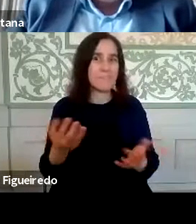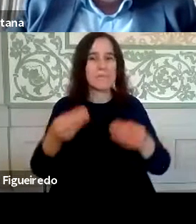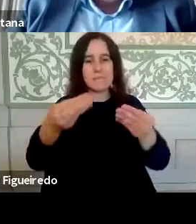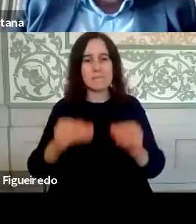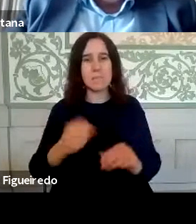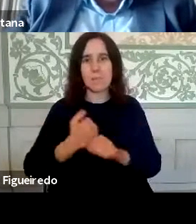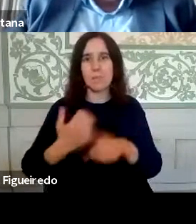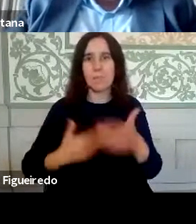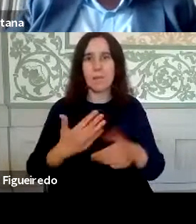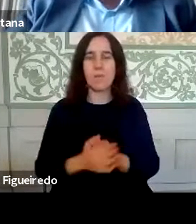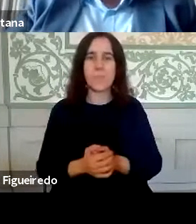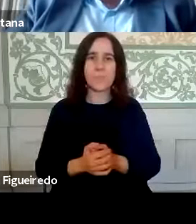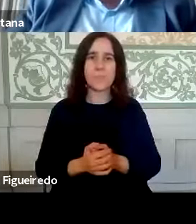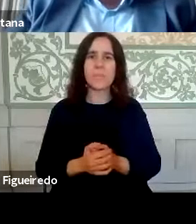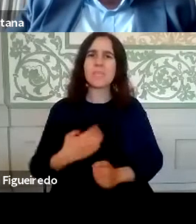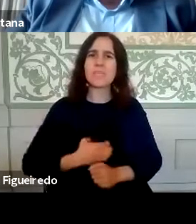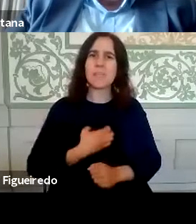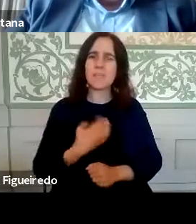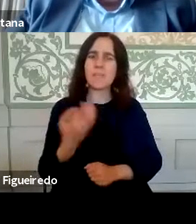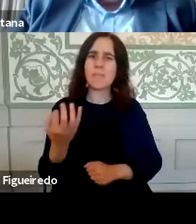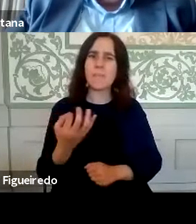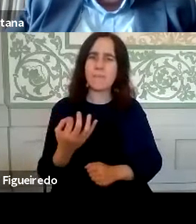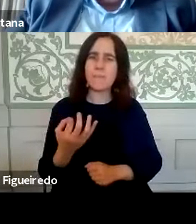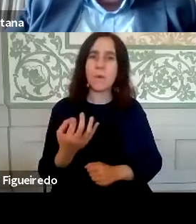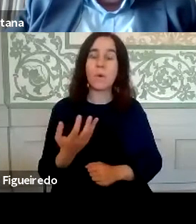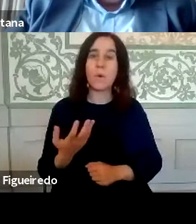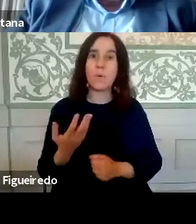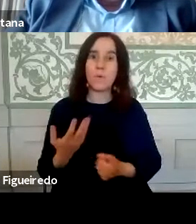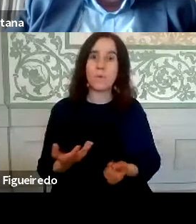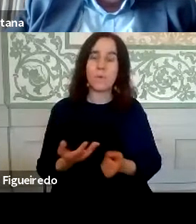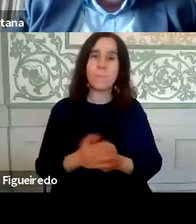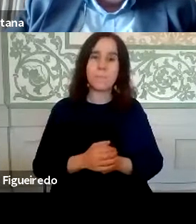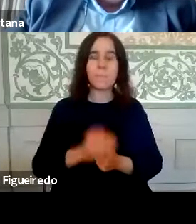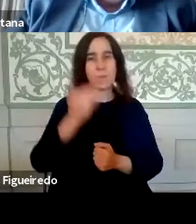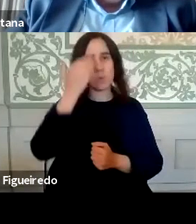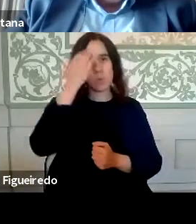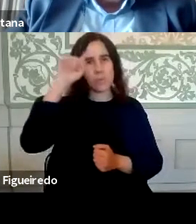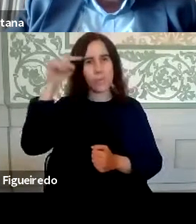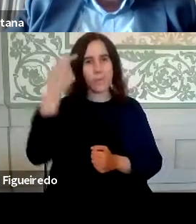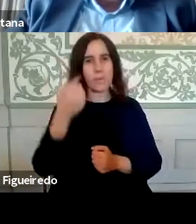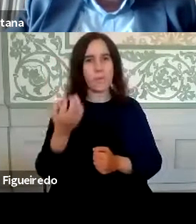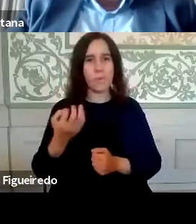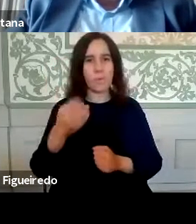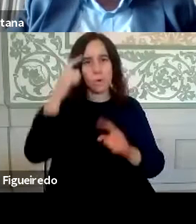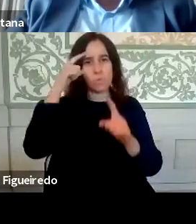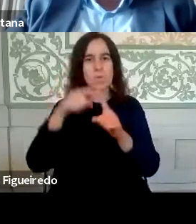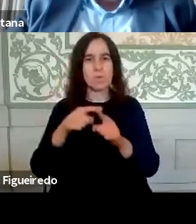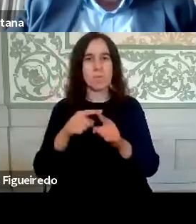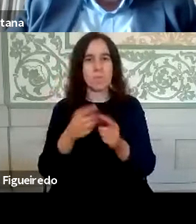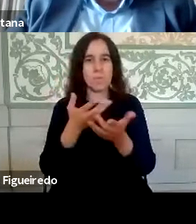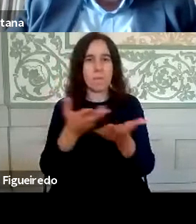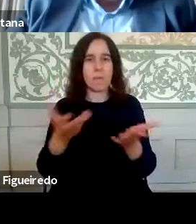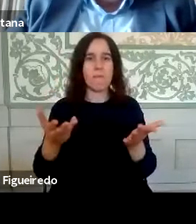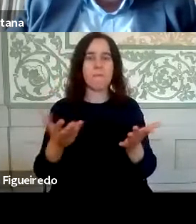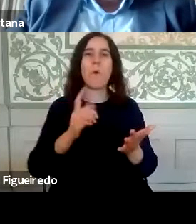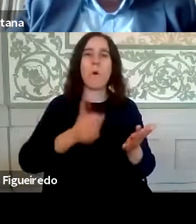trabalho. E aquilo que se sentiu foi uma enorme consciência do objetivo que estava em cima da mesa, que